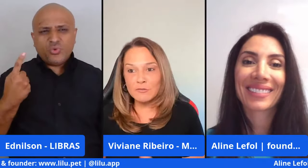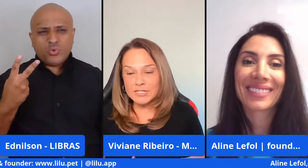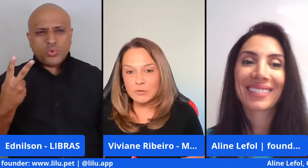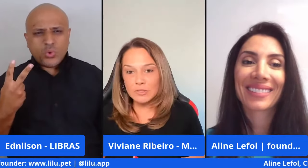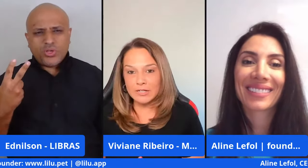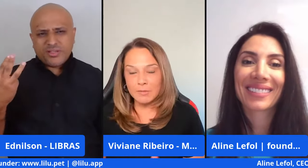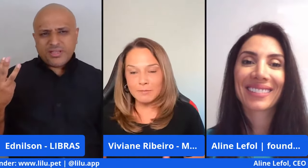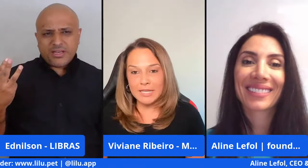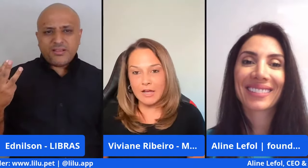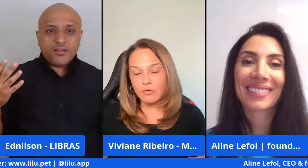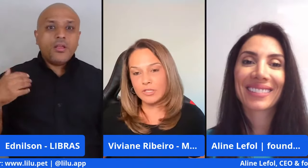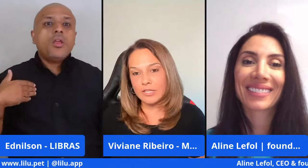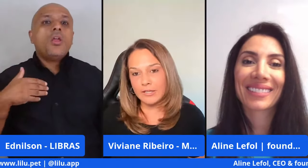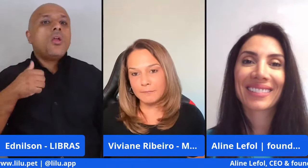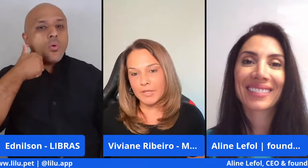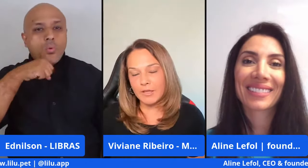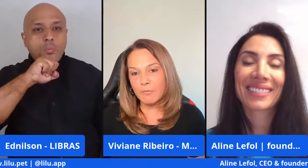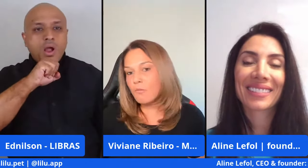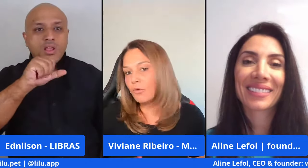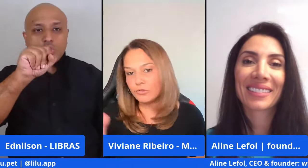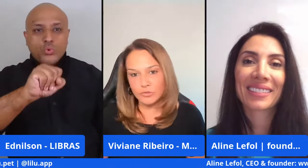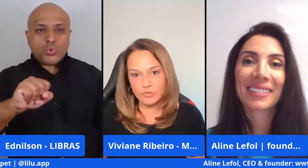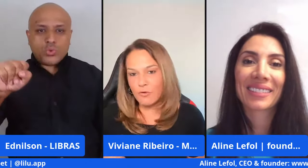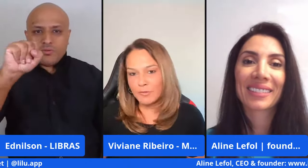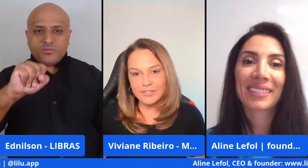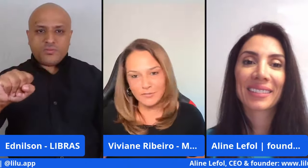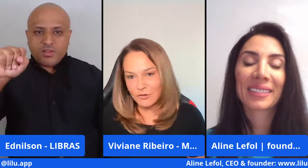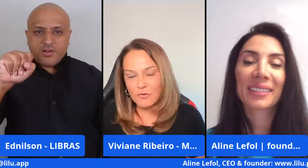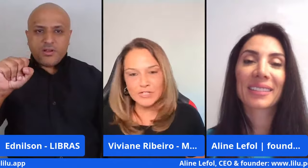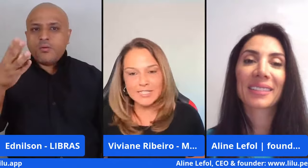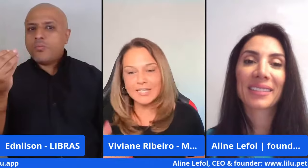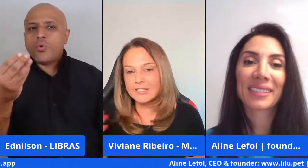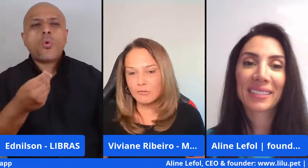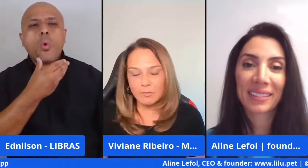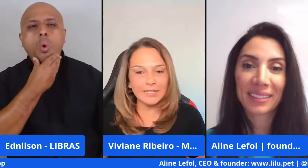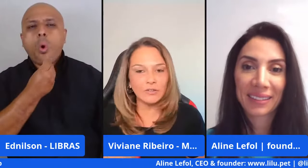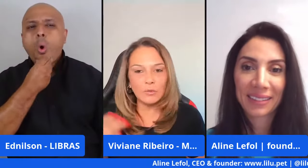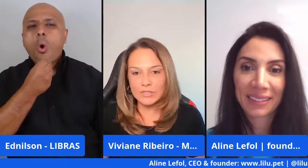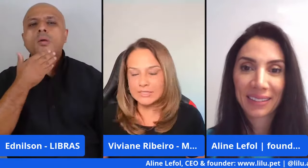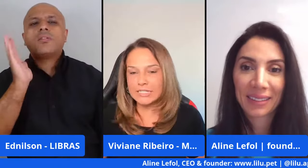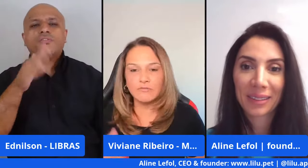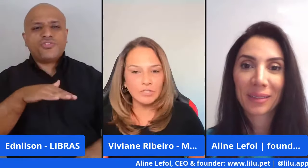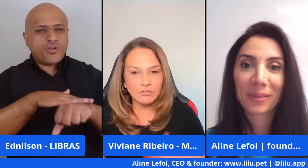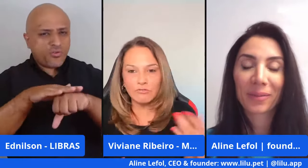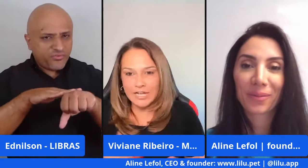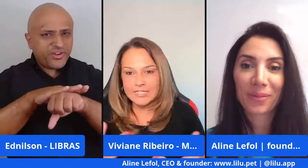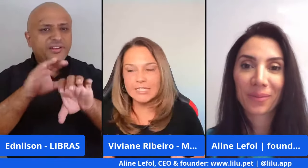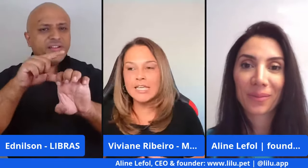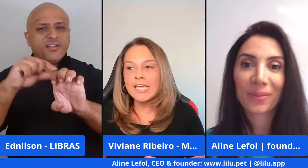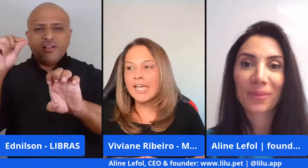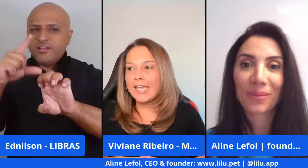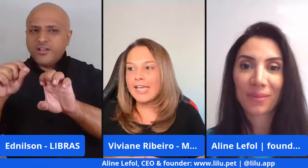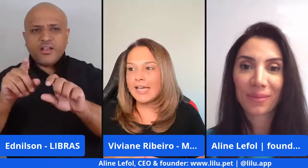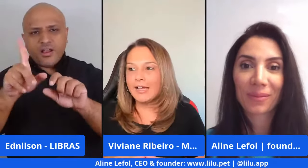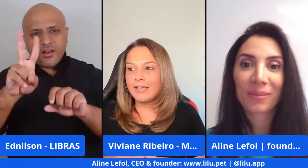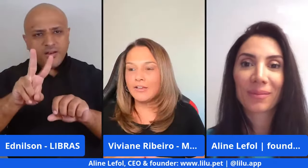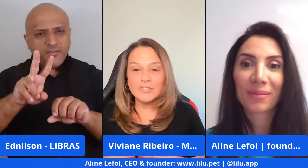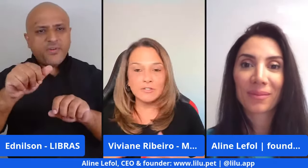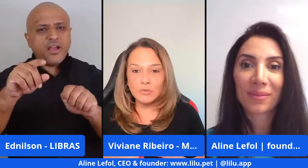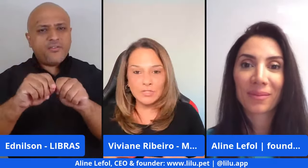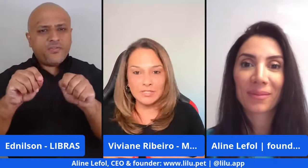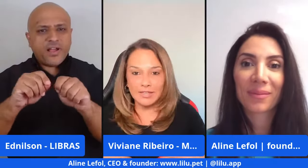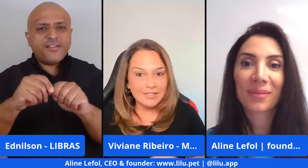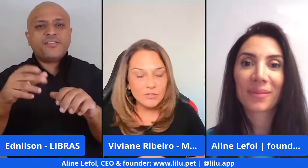Eu sendo mãe solteira, para mim, algo que muitos homens que eu já conversei que são empreendedores, que eles vão, fazem, é,